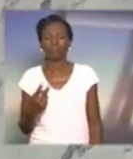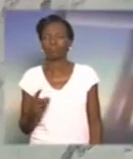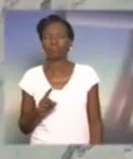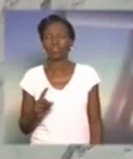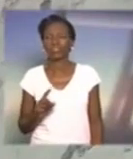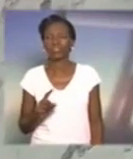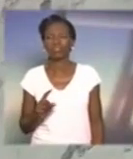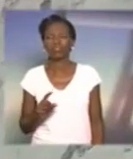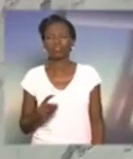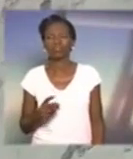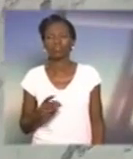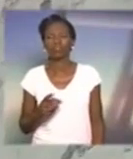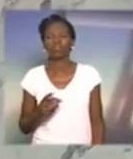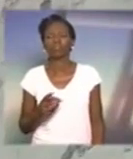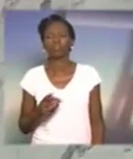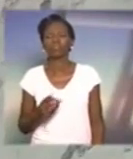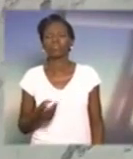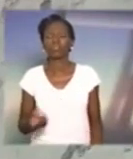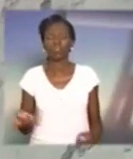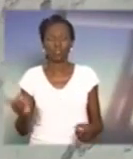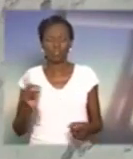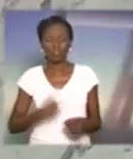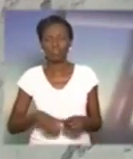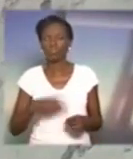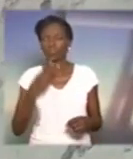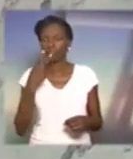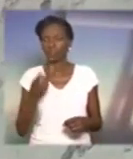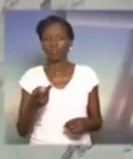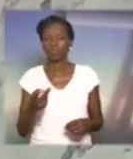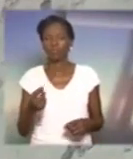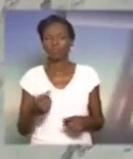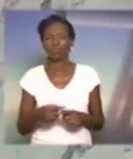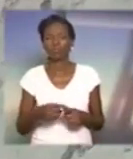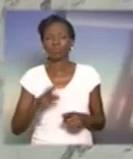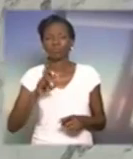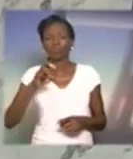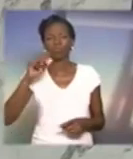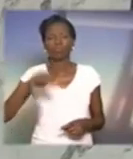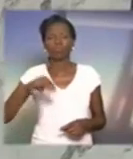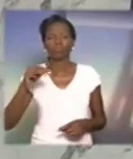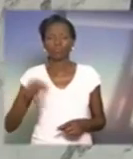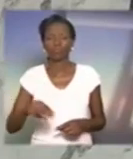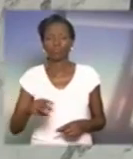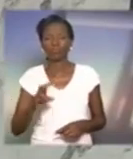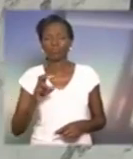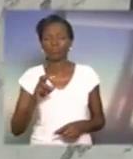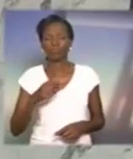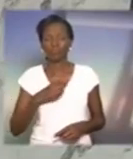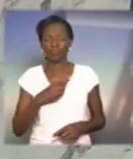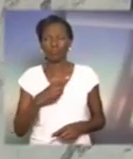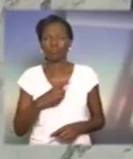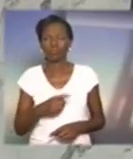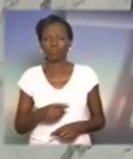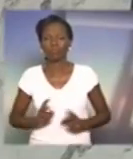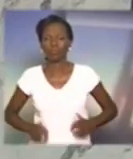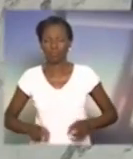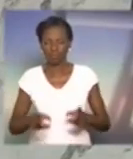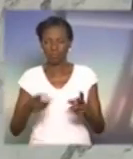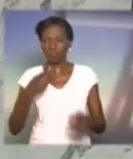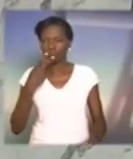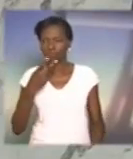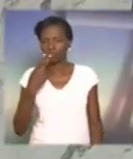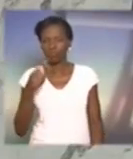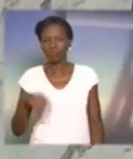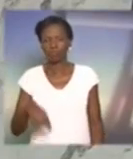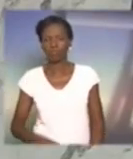Não, eu gostaria de me reescrever novamente, porque eu ainda tenho cinco minutos ali de inscrição, para continuar